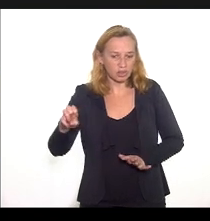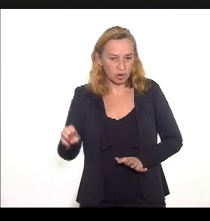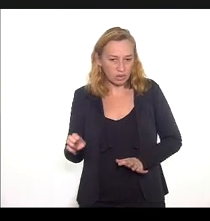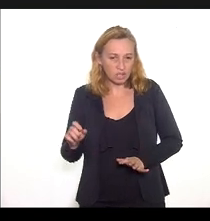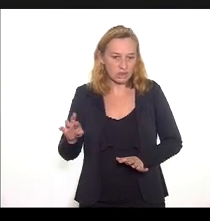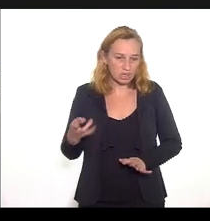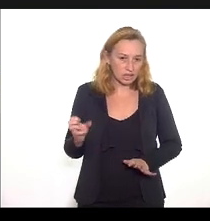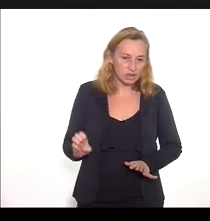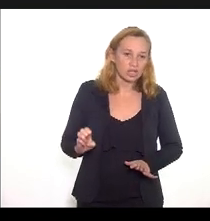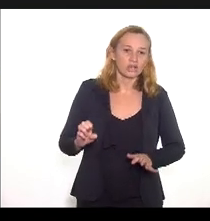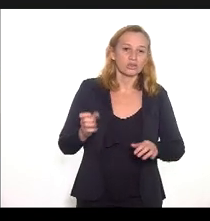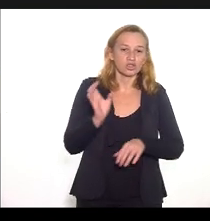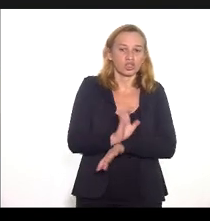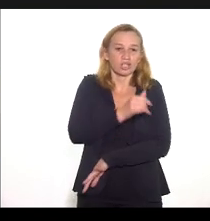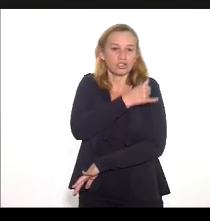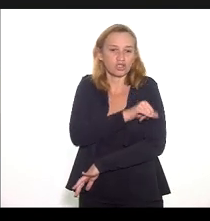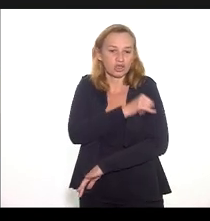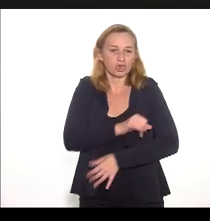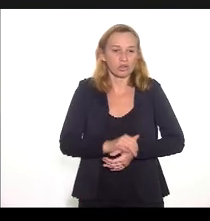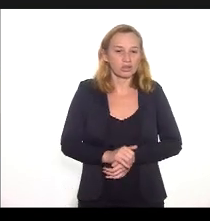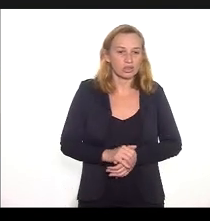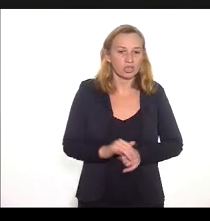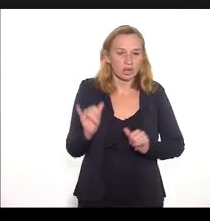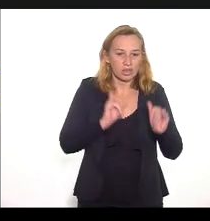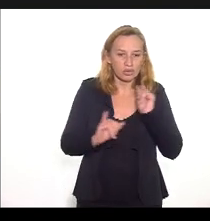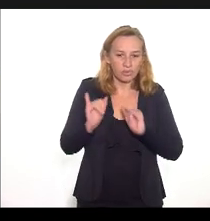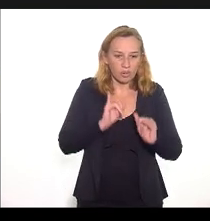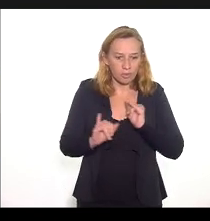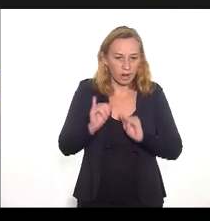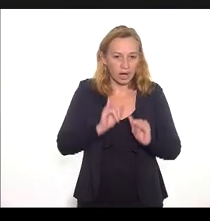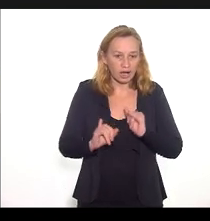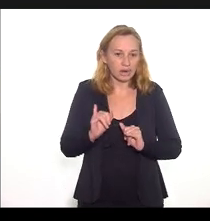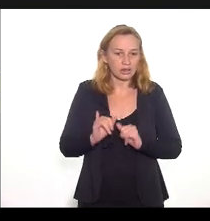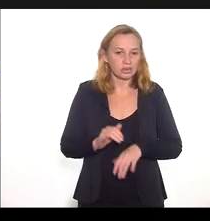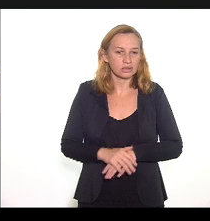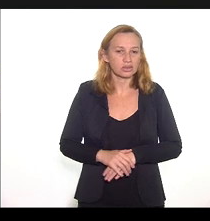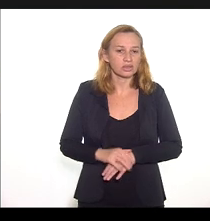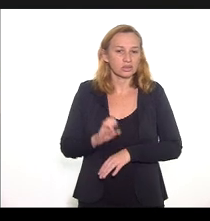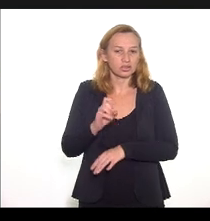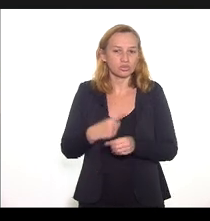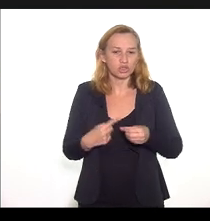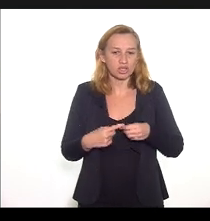Pandemia no estado do Rio de Janeiro, oferecido no formato online aos 92 milímetros.